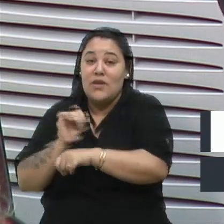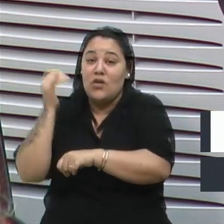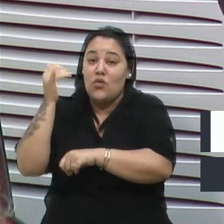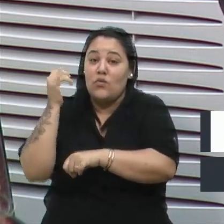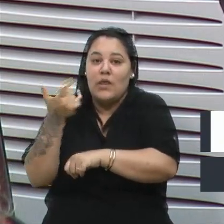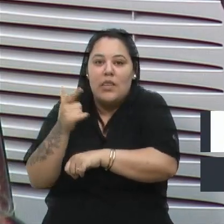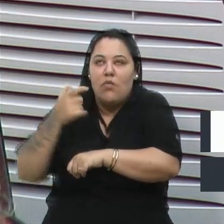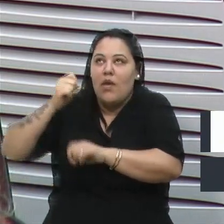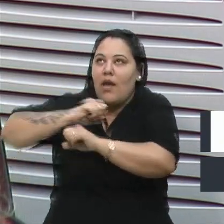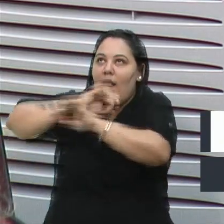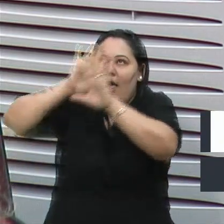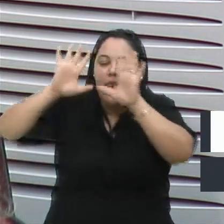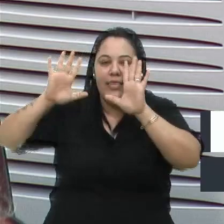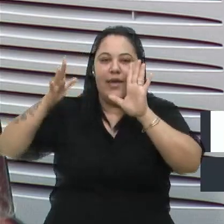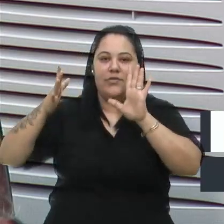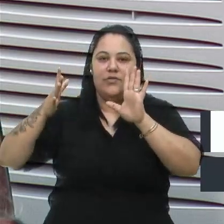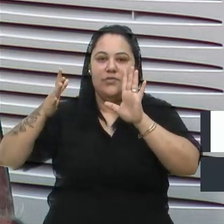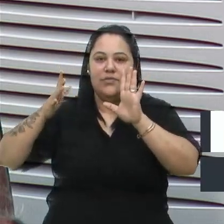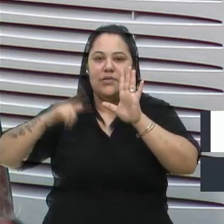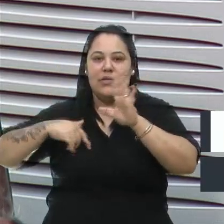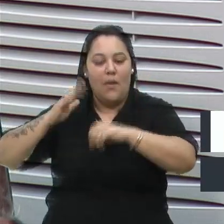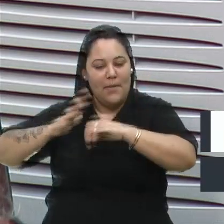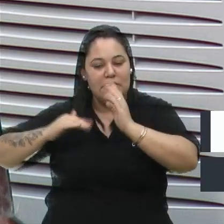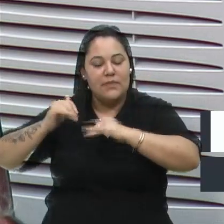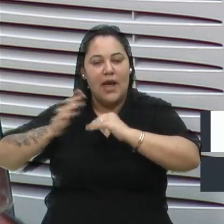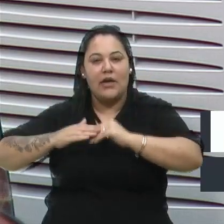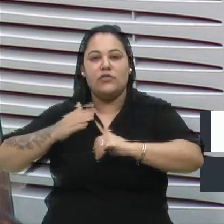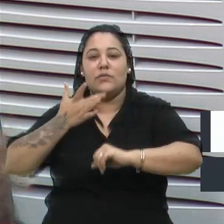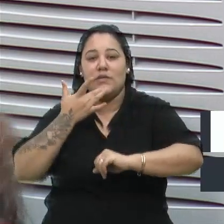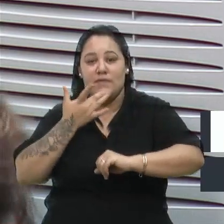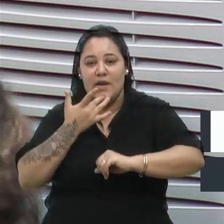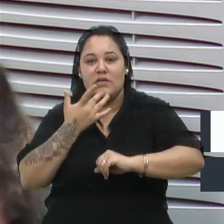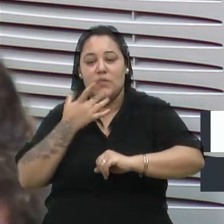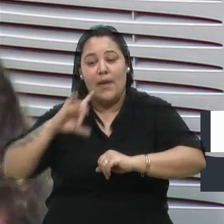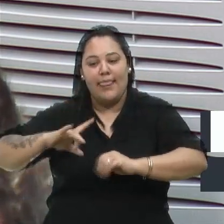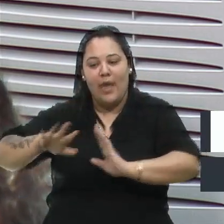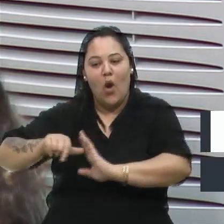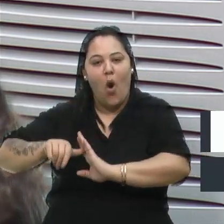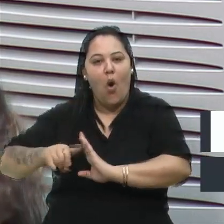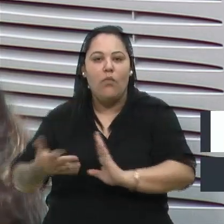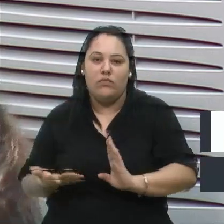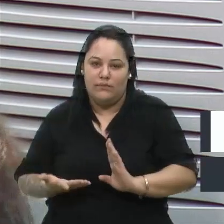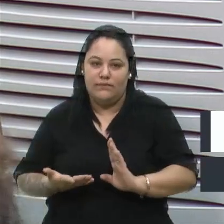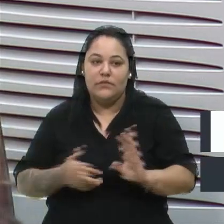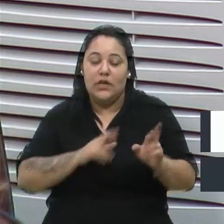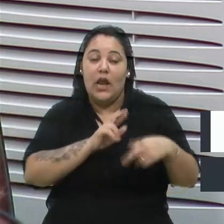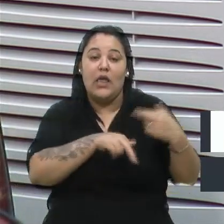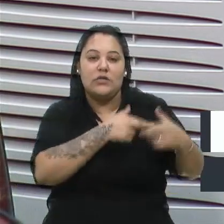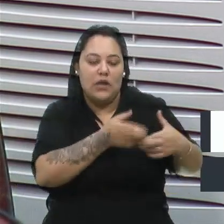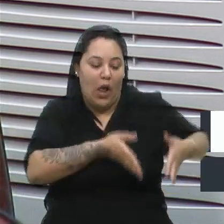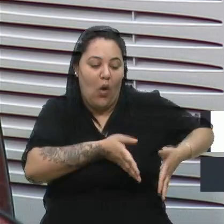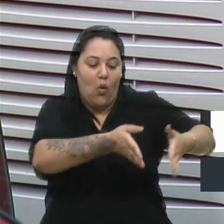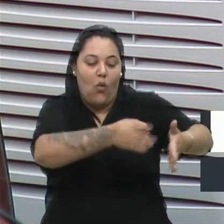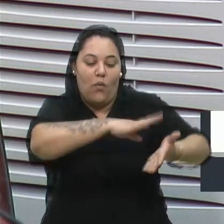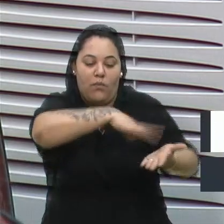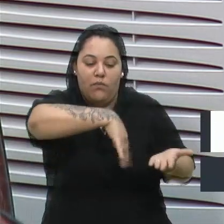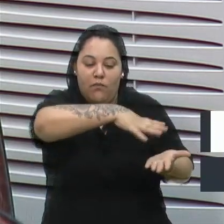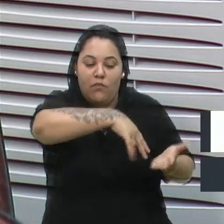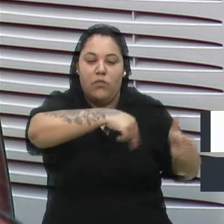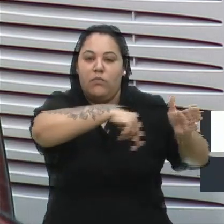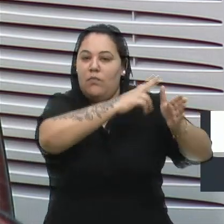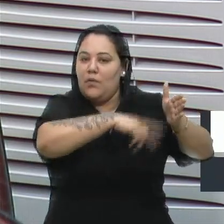lâmpada. Então, é mais prático, mais fácil, inclusive, para os assaltos. E questão de faixa de pedestre, questão de uma pintura de